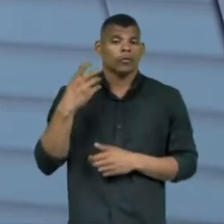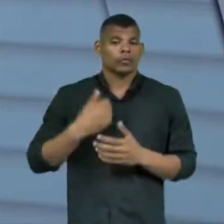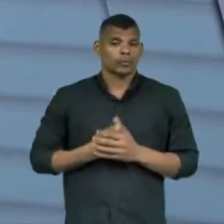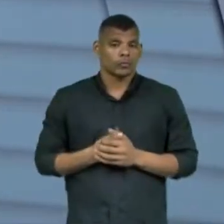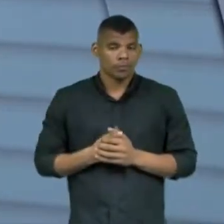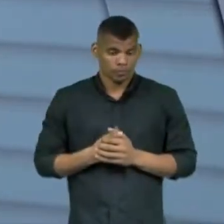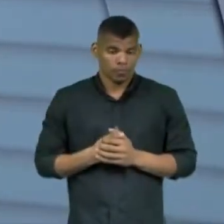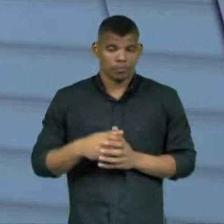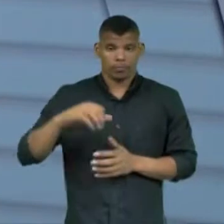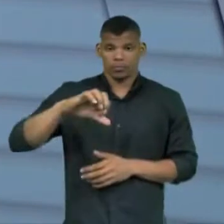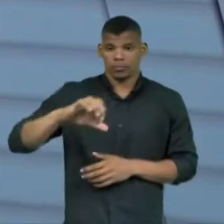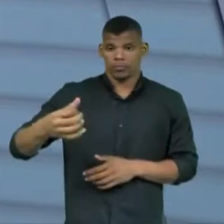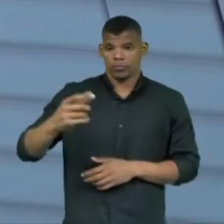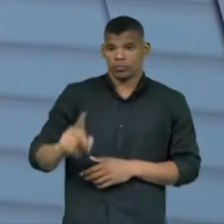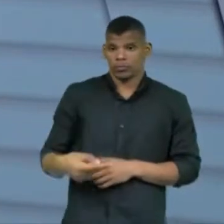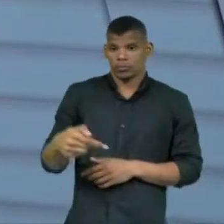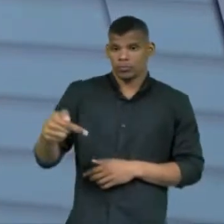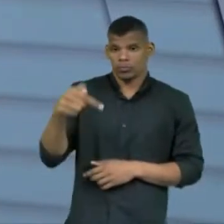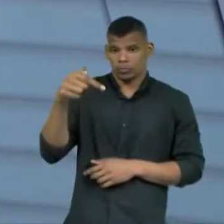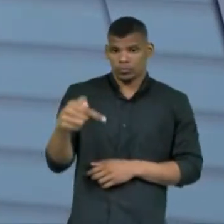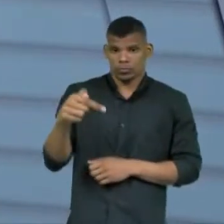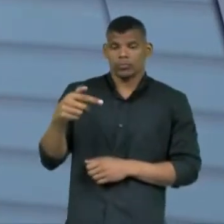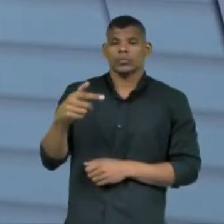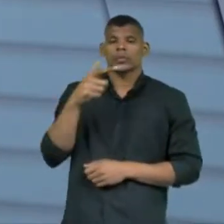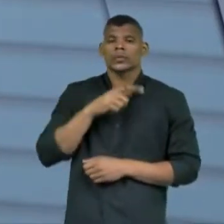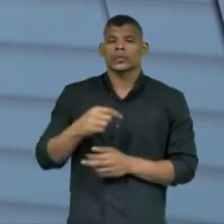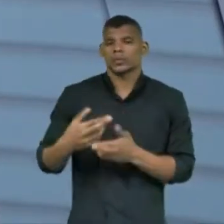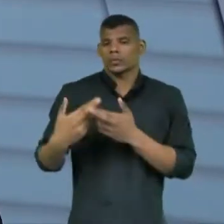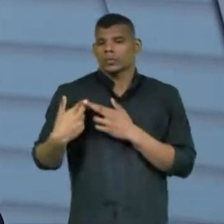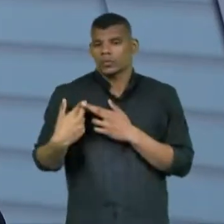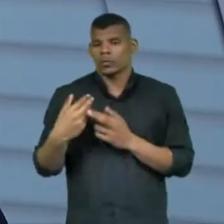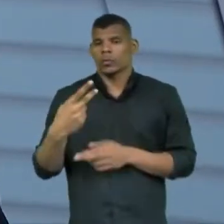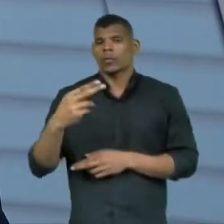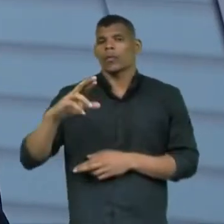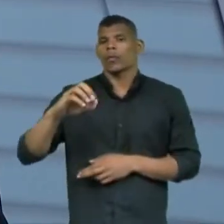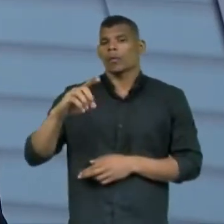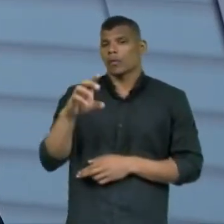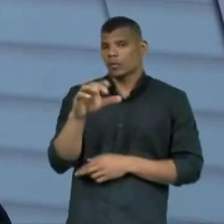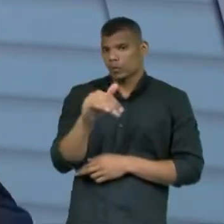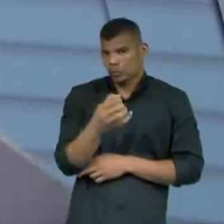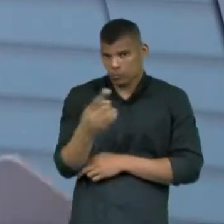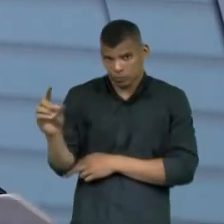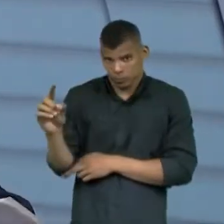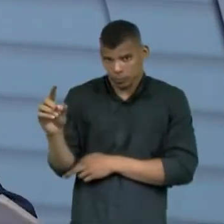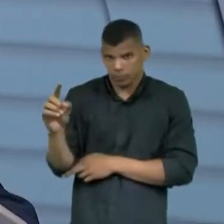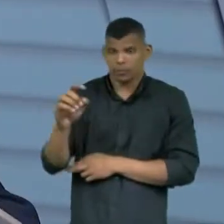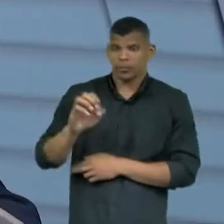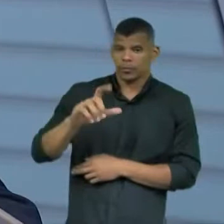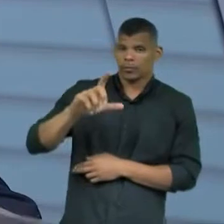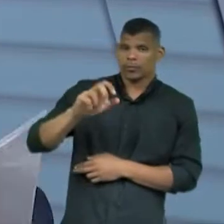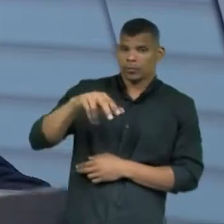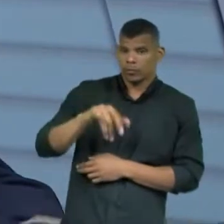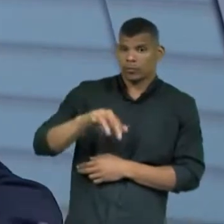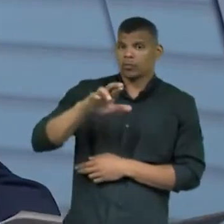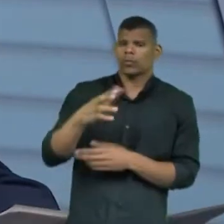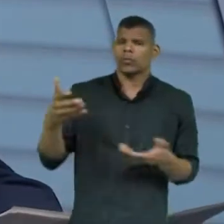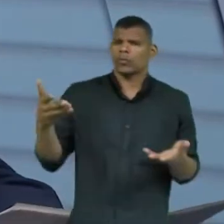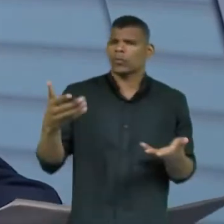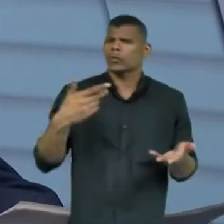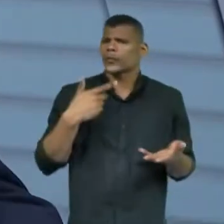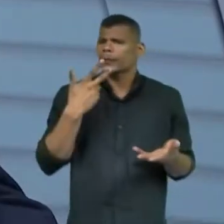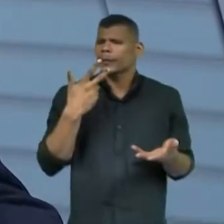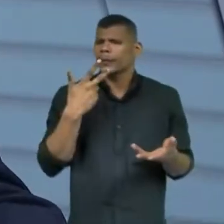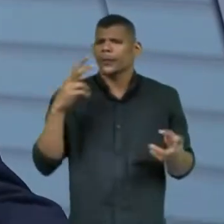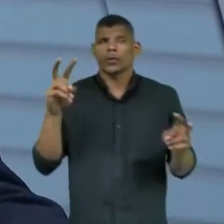,7, a produção da Elenir Medeiros. Está no ar o programa e hoje a gente vai falar, tirar dúvidas